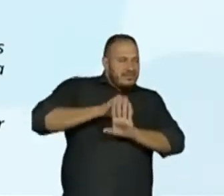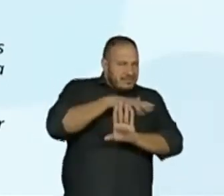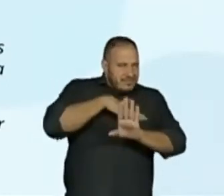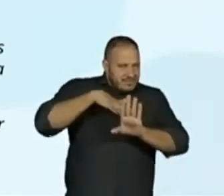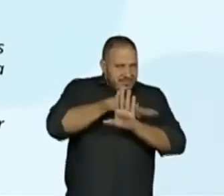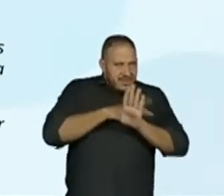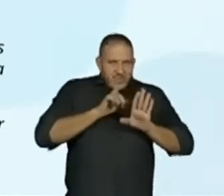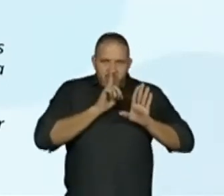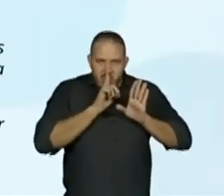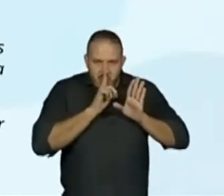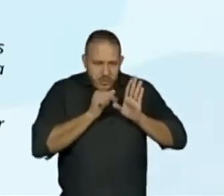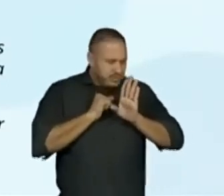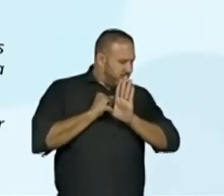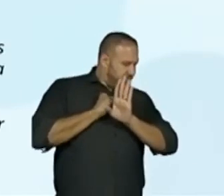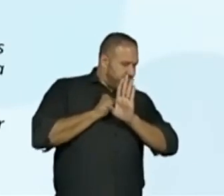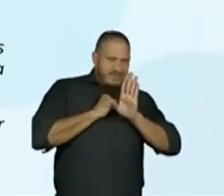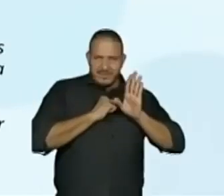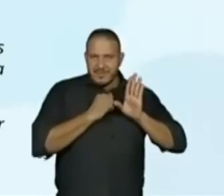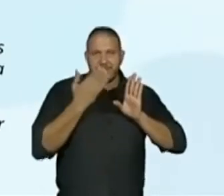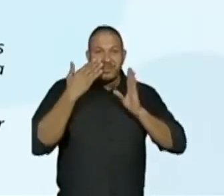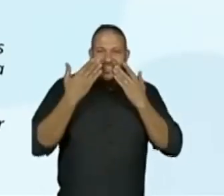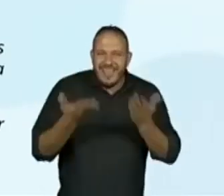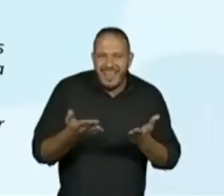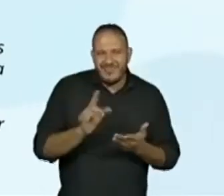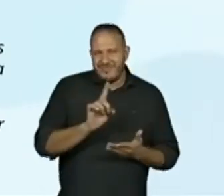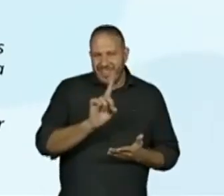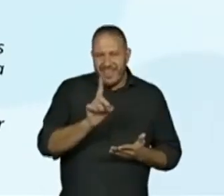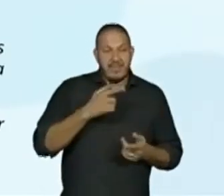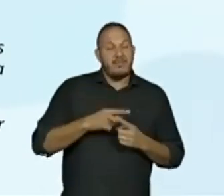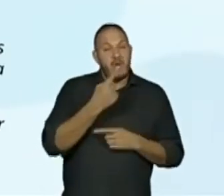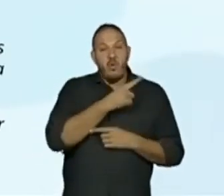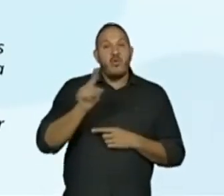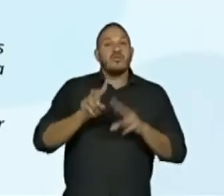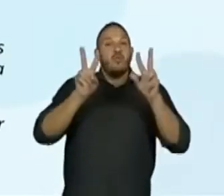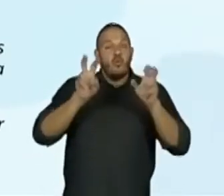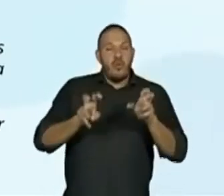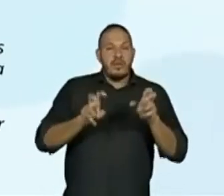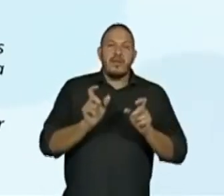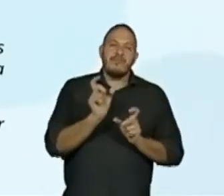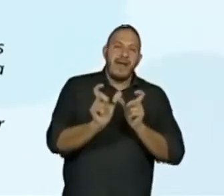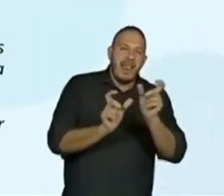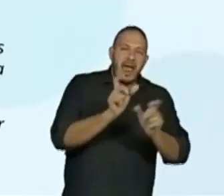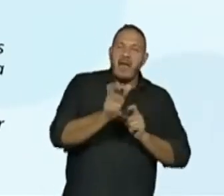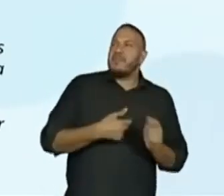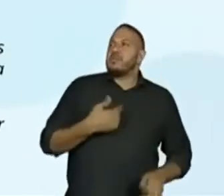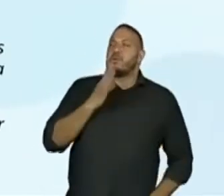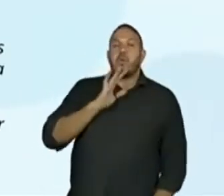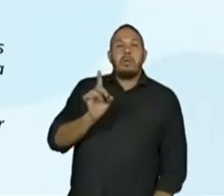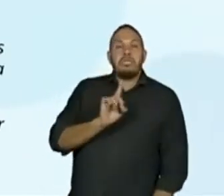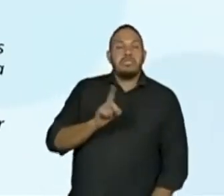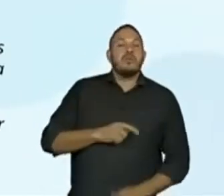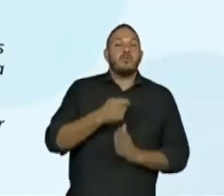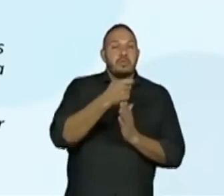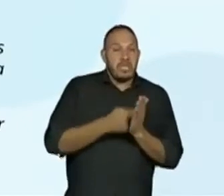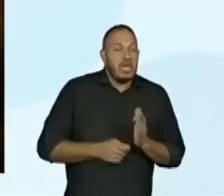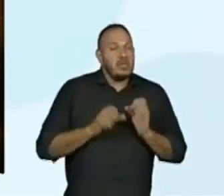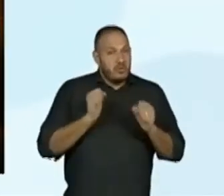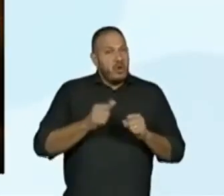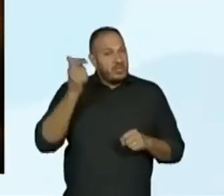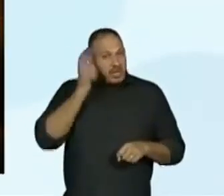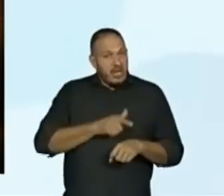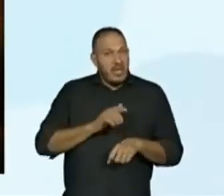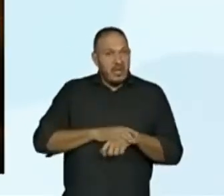entrelinhas. Eu não vou ler o restante. Último item. As palavras ou expressões desconhecidas no texto podem ganhar